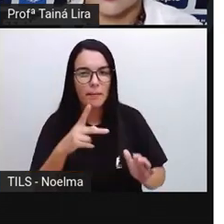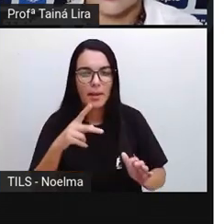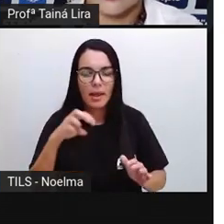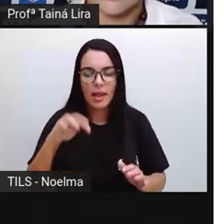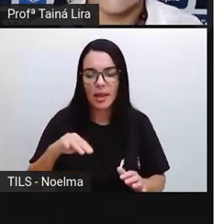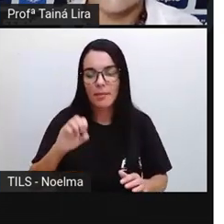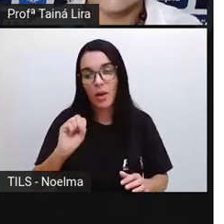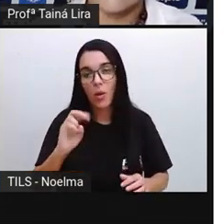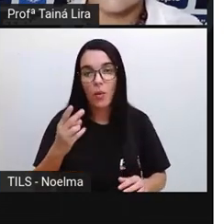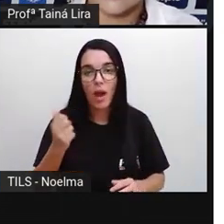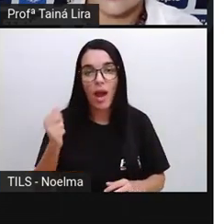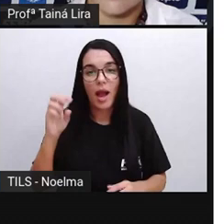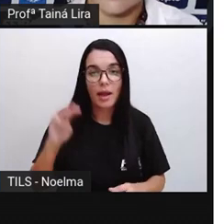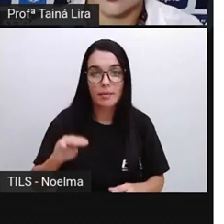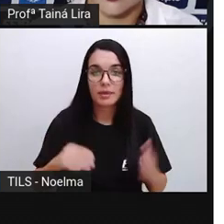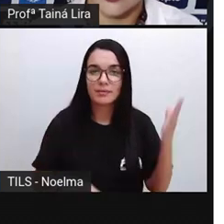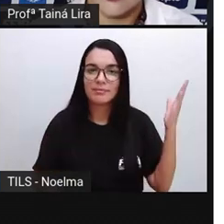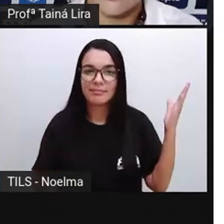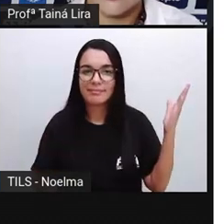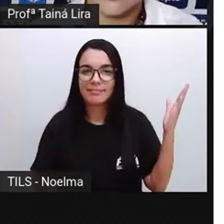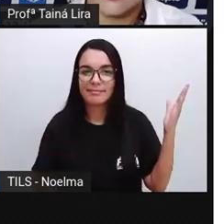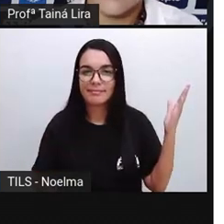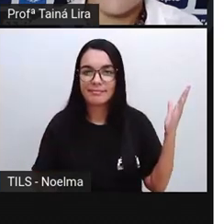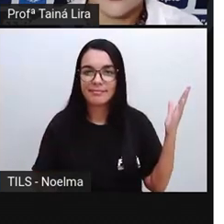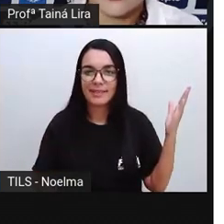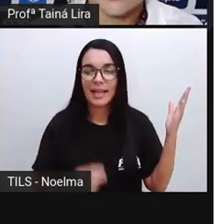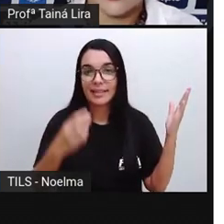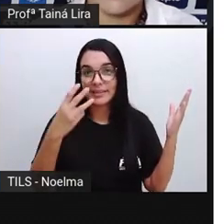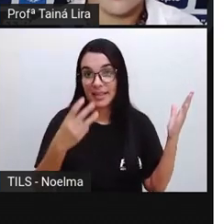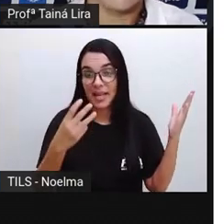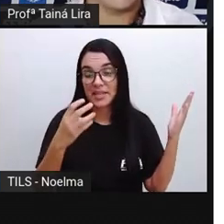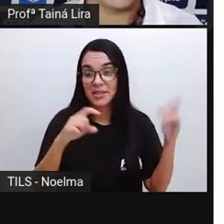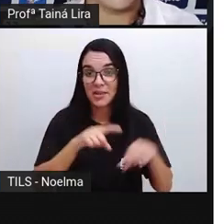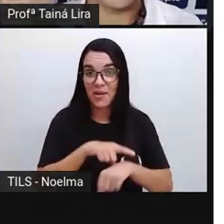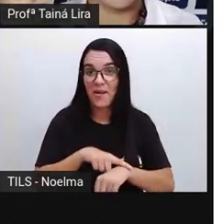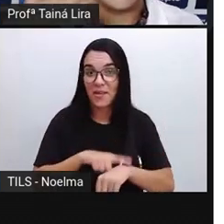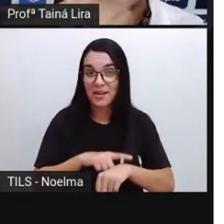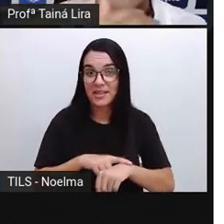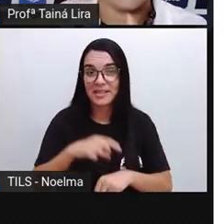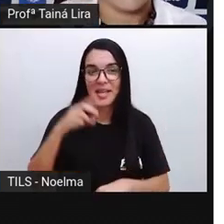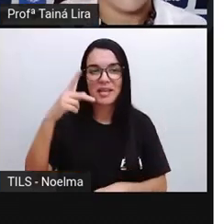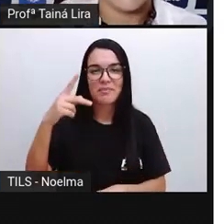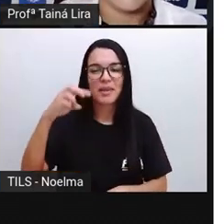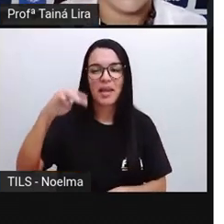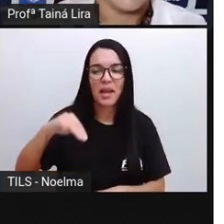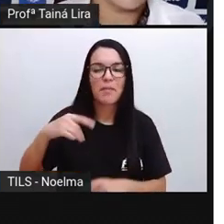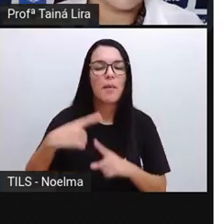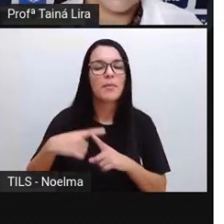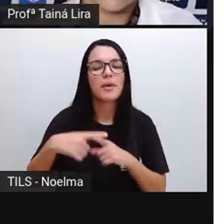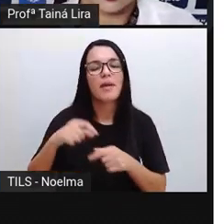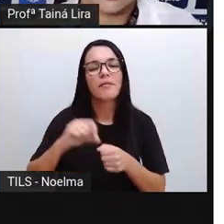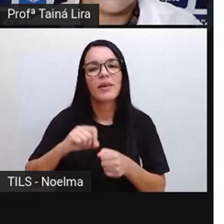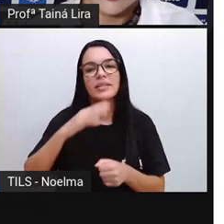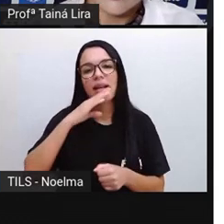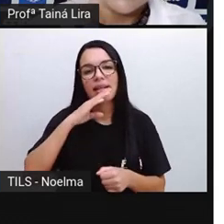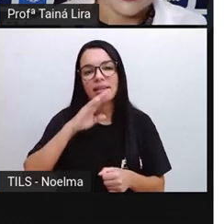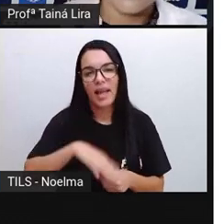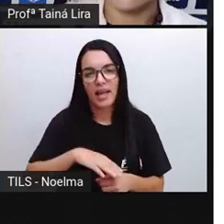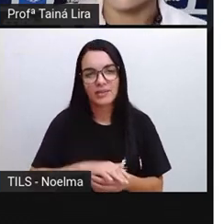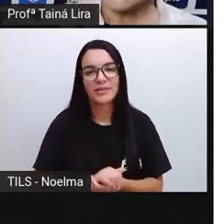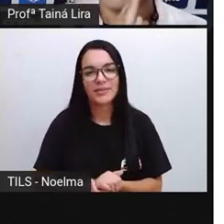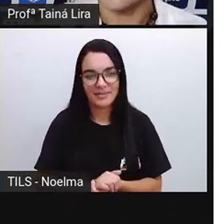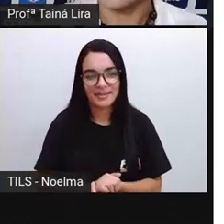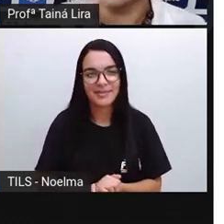Olha lá. Três horas, PM. Por quê? ela faz o Karatê à tarde. À